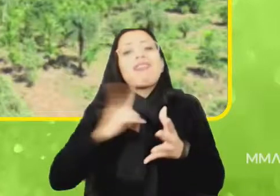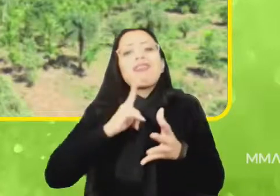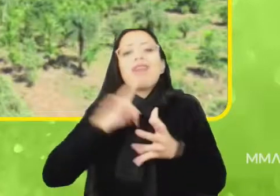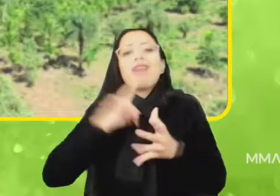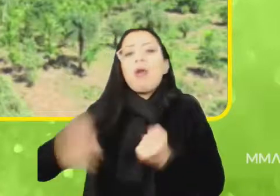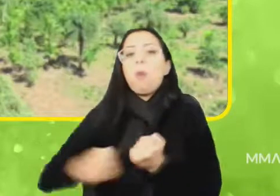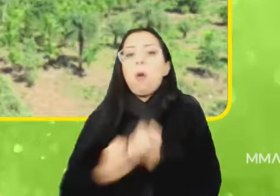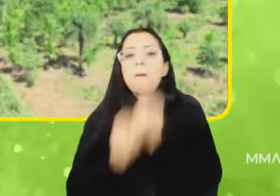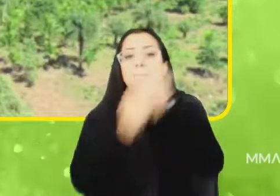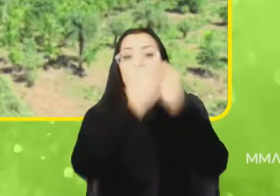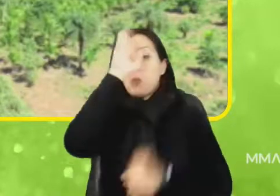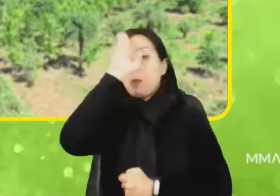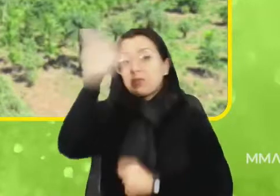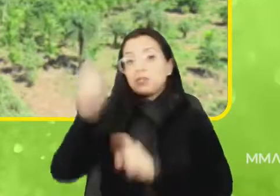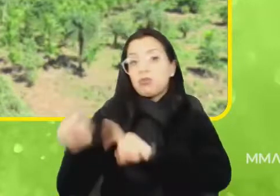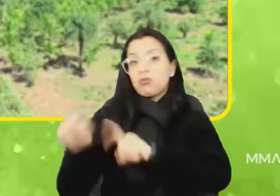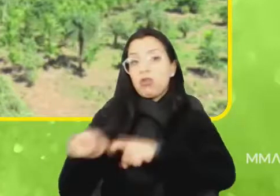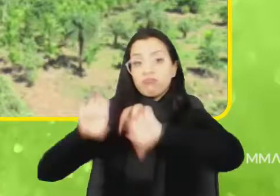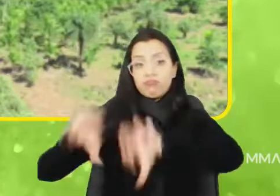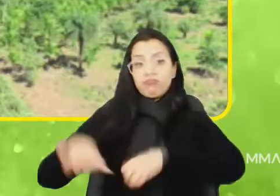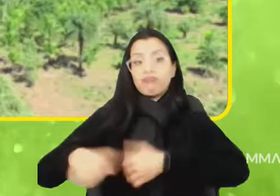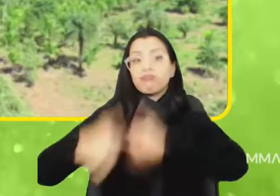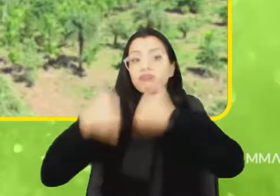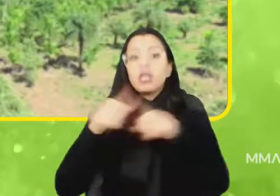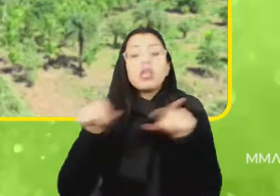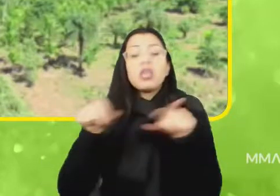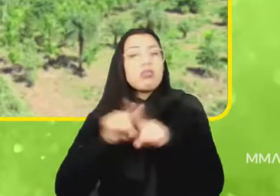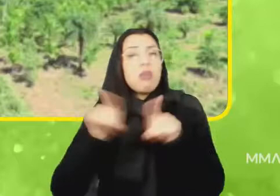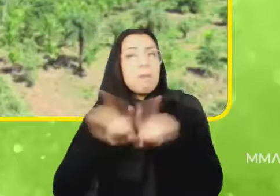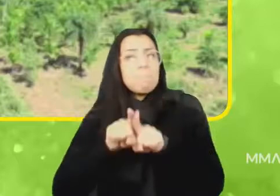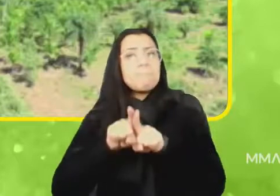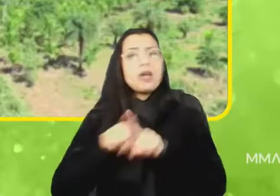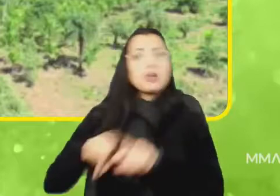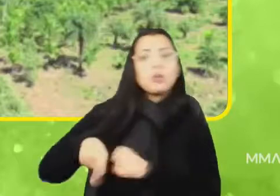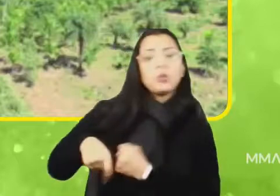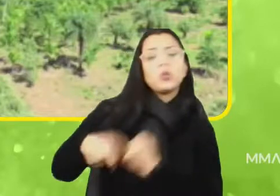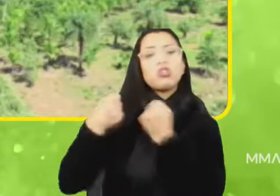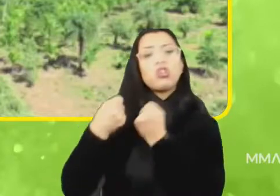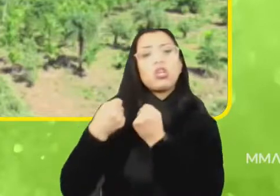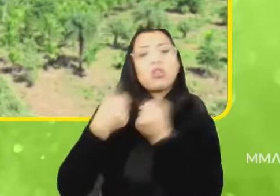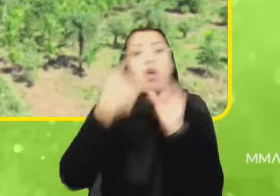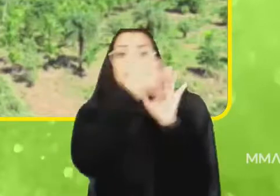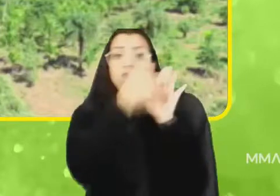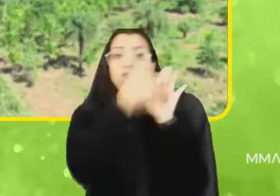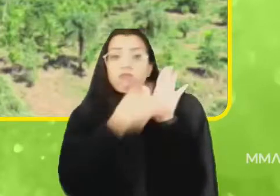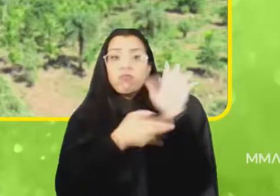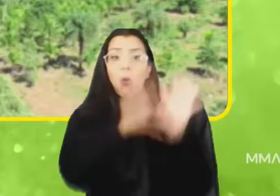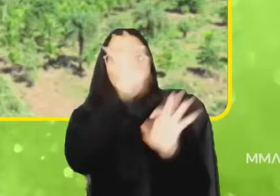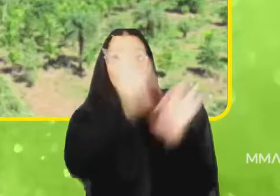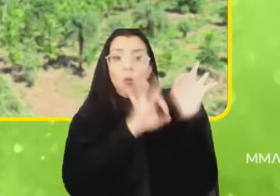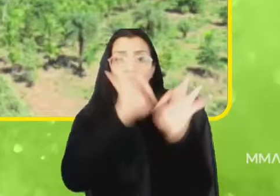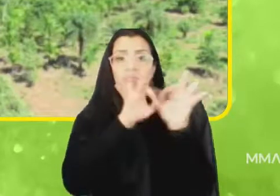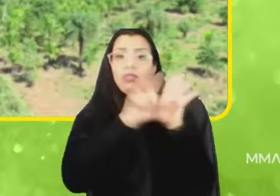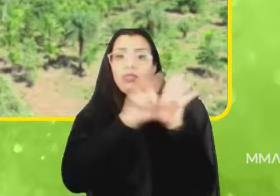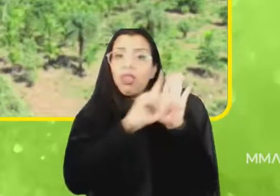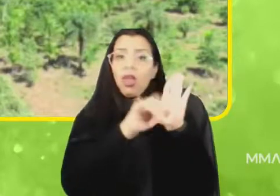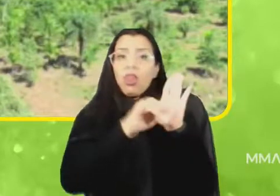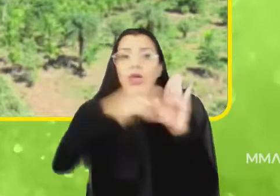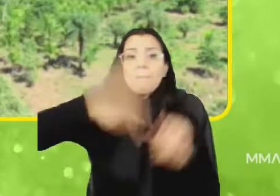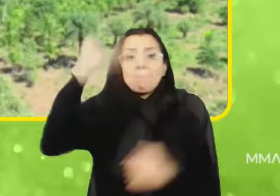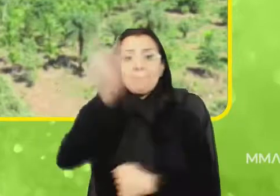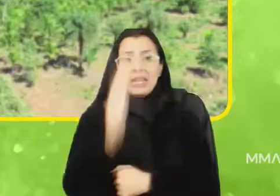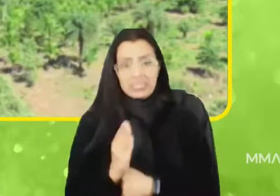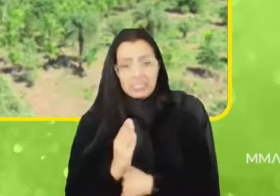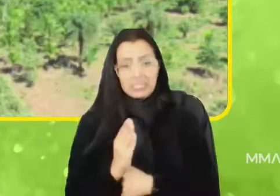da vegetação nativa. E também impulsionar a regularização ambiental das propriedades rurais brasileiras. E ela também estipula